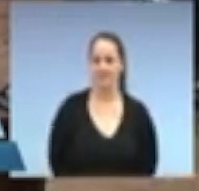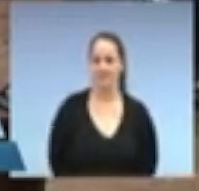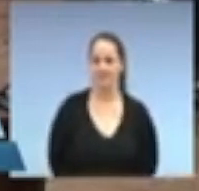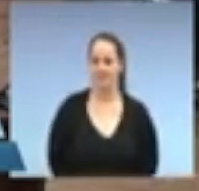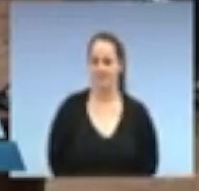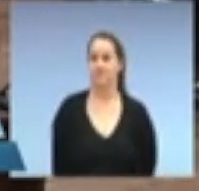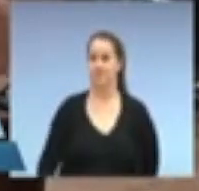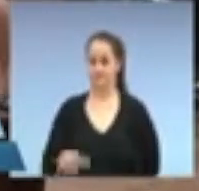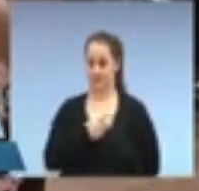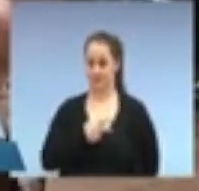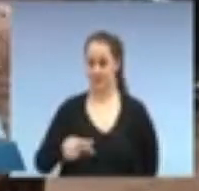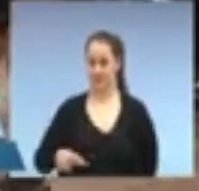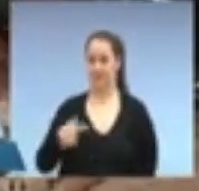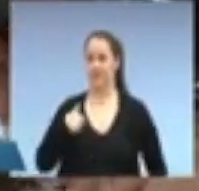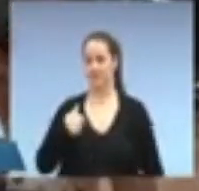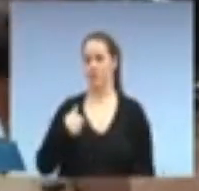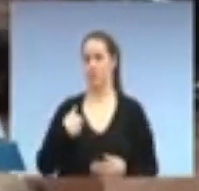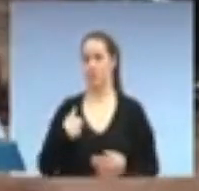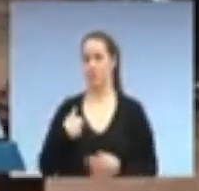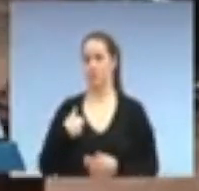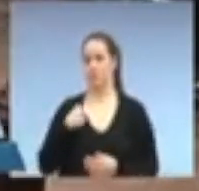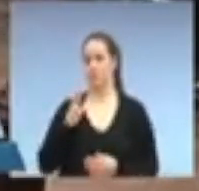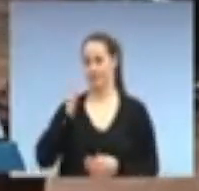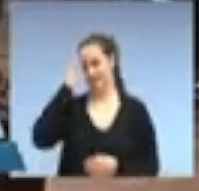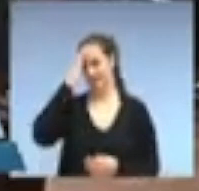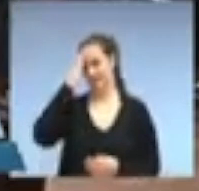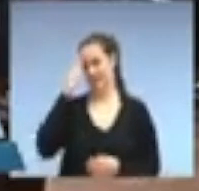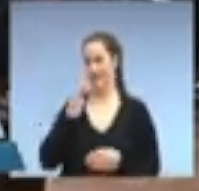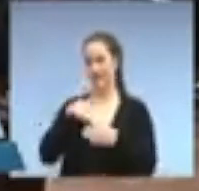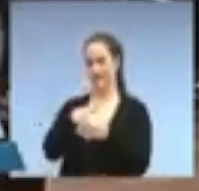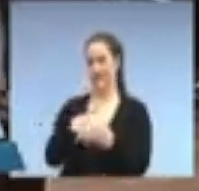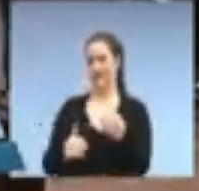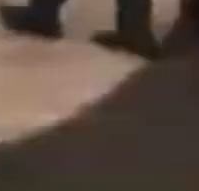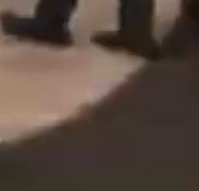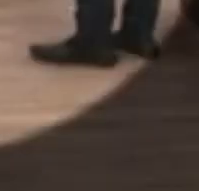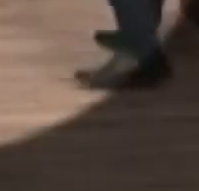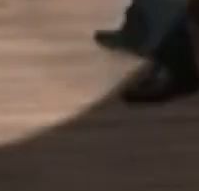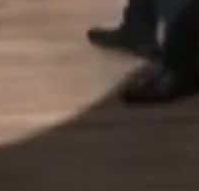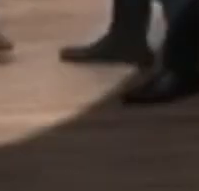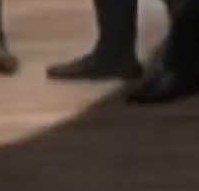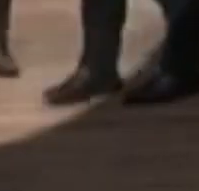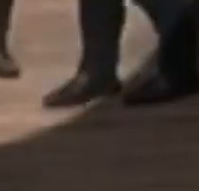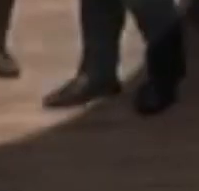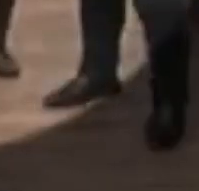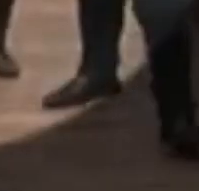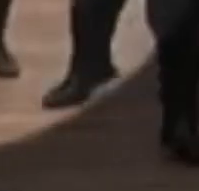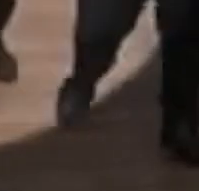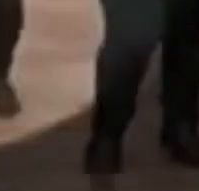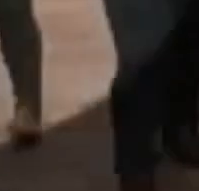porque sofrem uma violência, seja essa violência mais explícita, que tudo indica um processo de